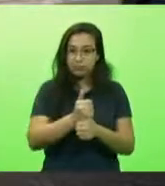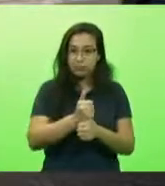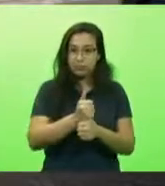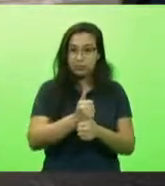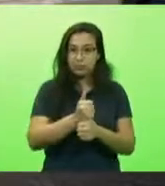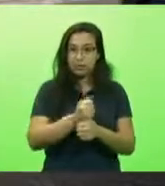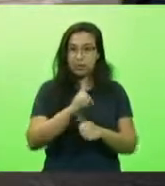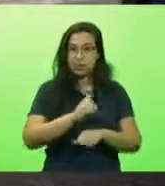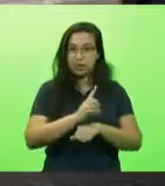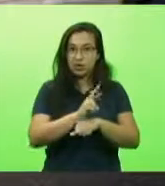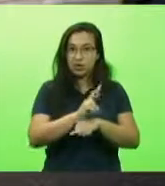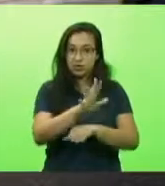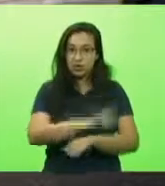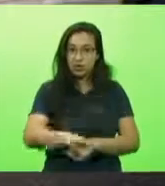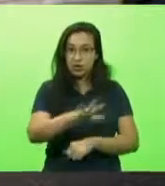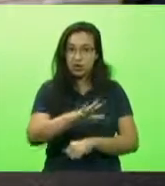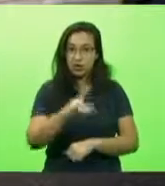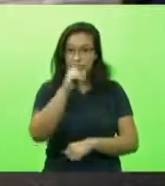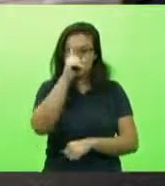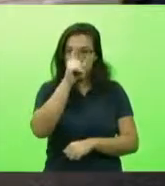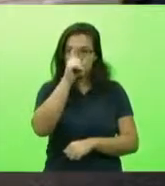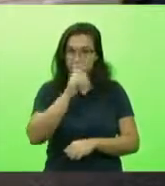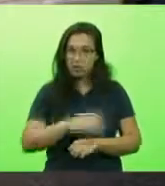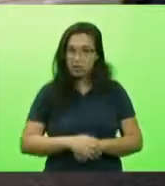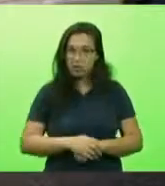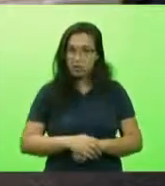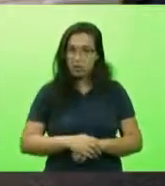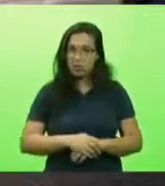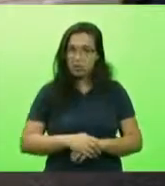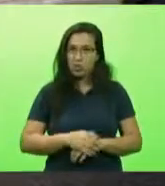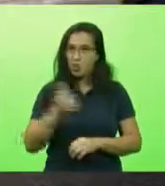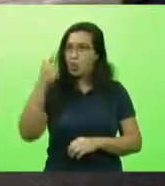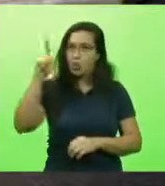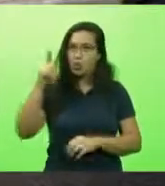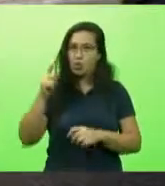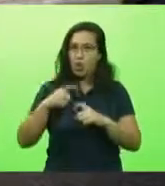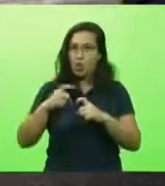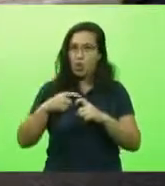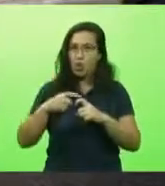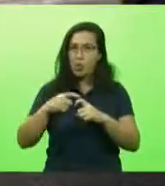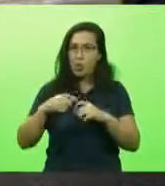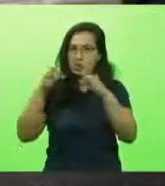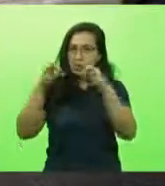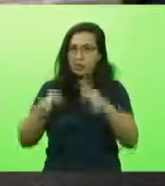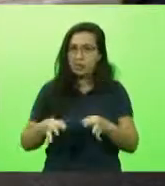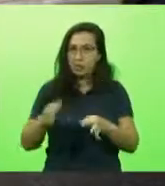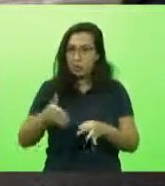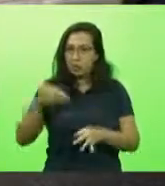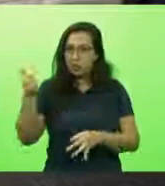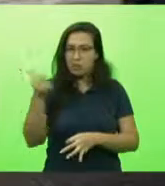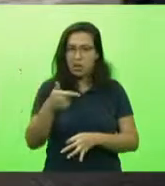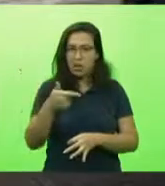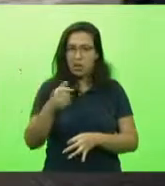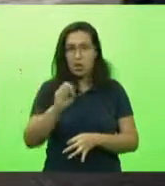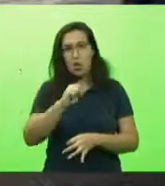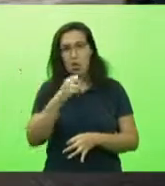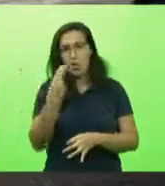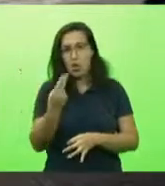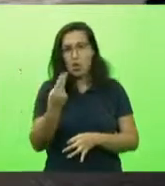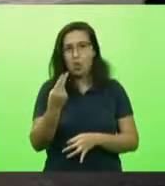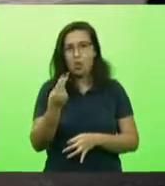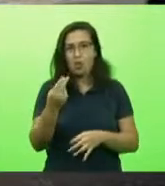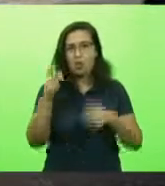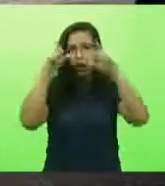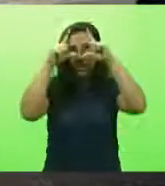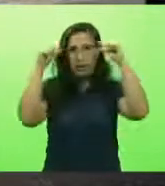das nossas crianças, não havia um médico competente lá dentro, não havia um enfermeiro competente lá dentro para assumir,